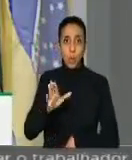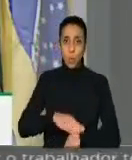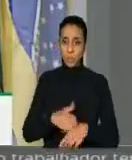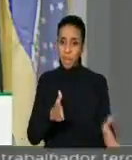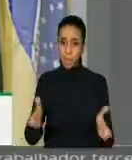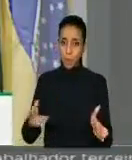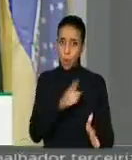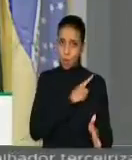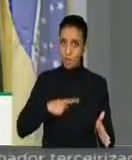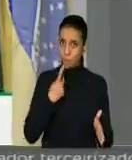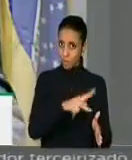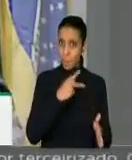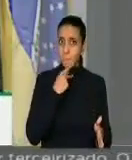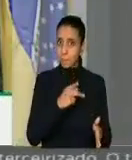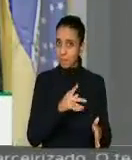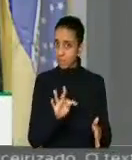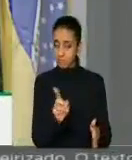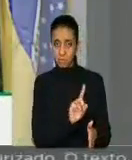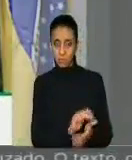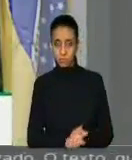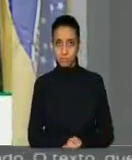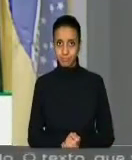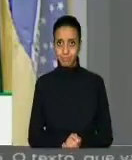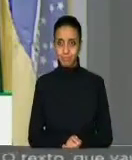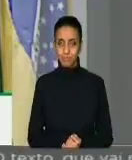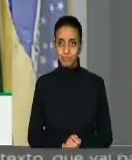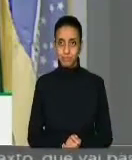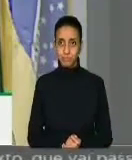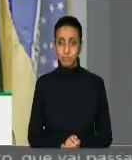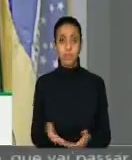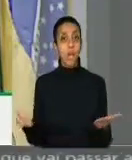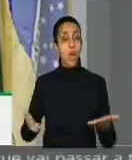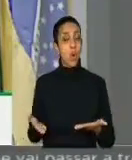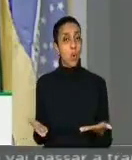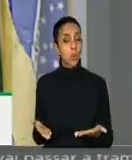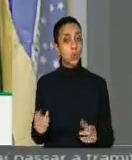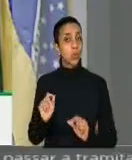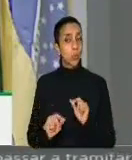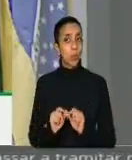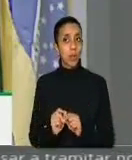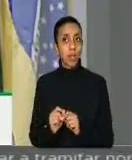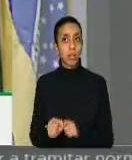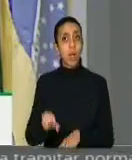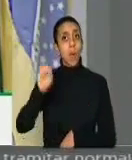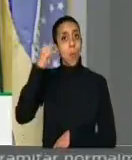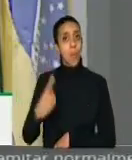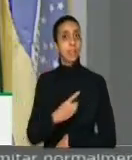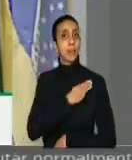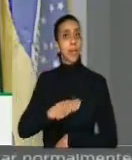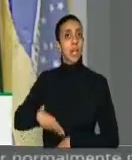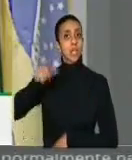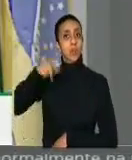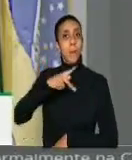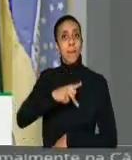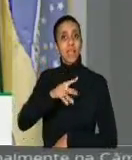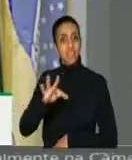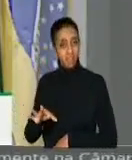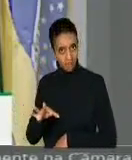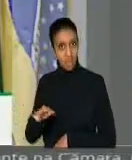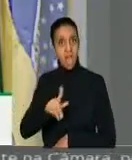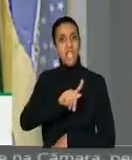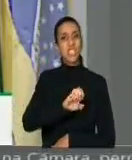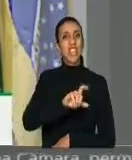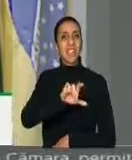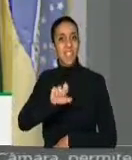governo. Hoje a gente teve a detenção, a prisão preventiva, do ex-ministro do PT e de Temer,